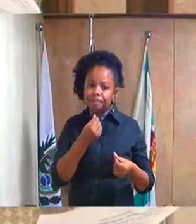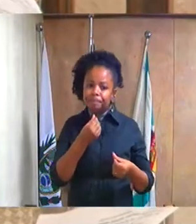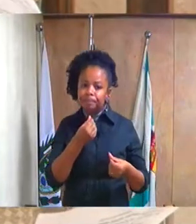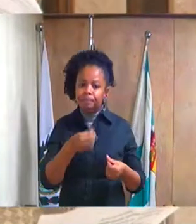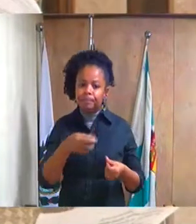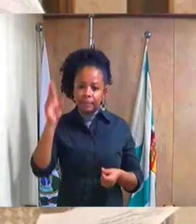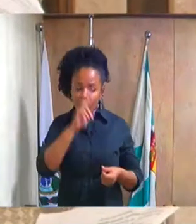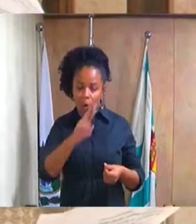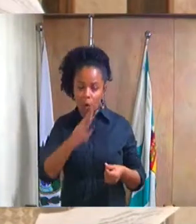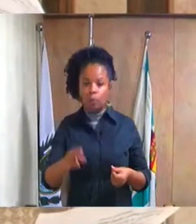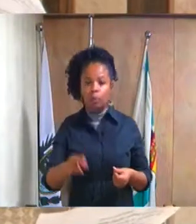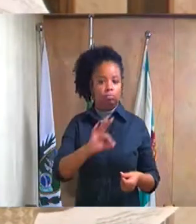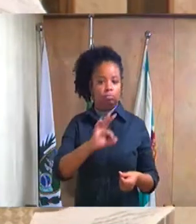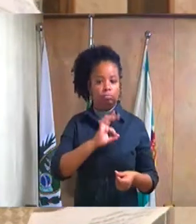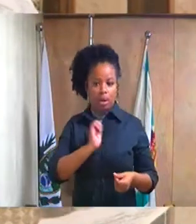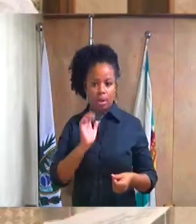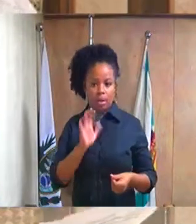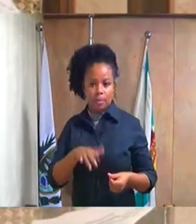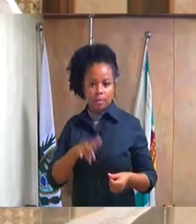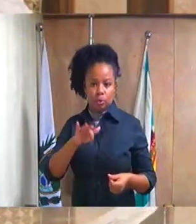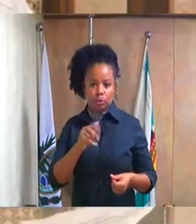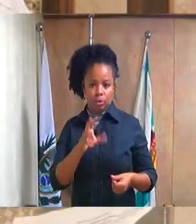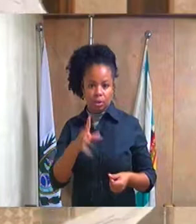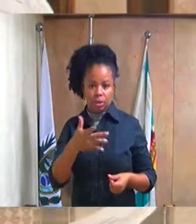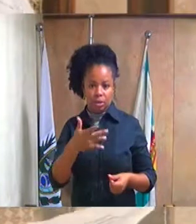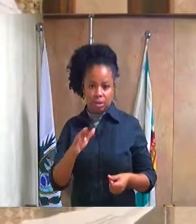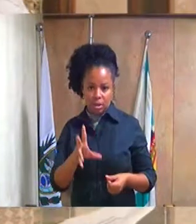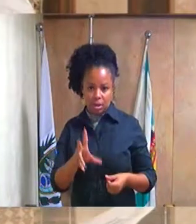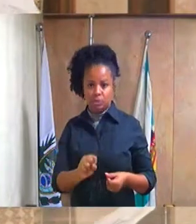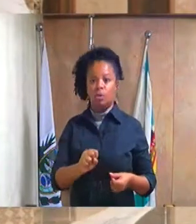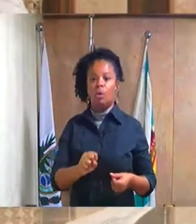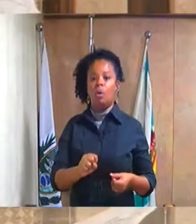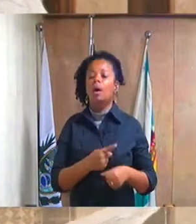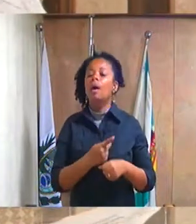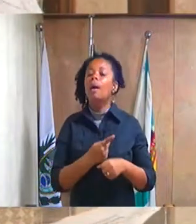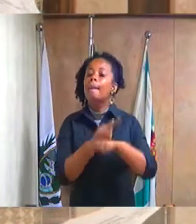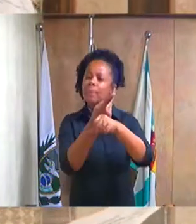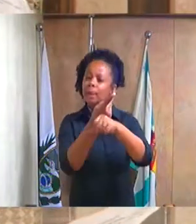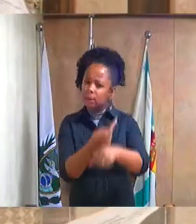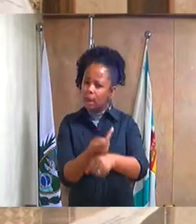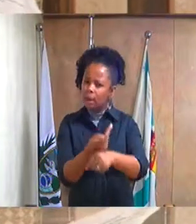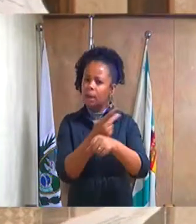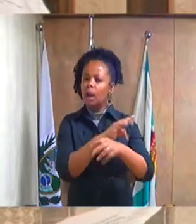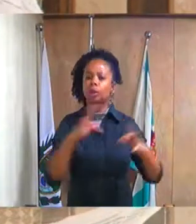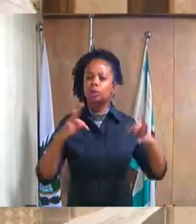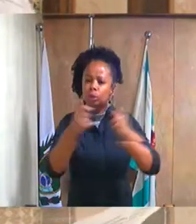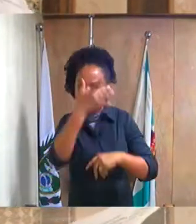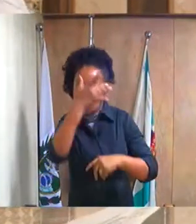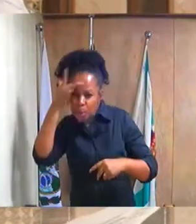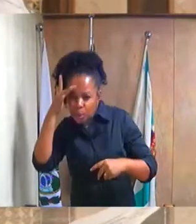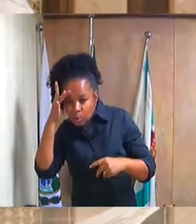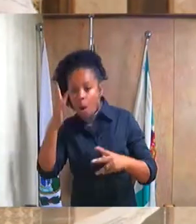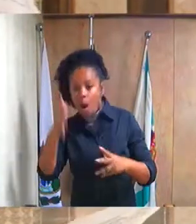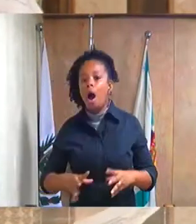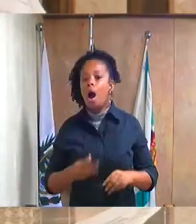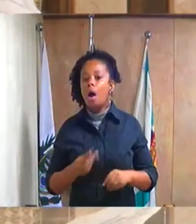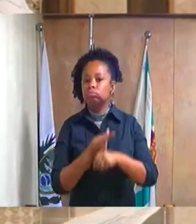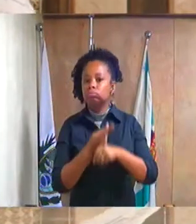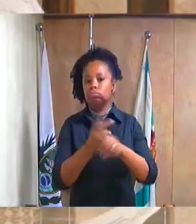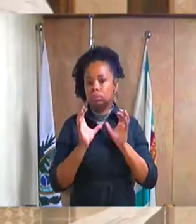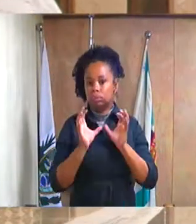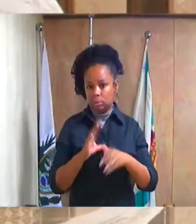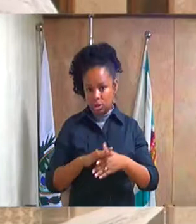do senhor sargento PM Luiz Cláudio, a medalha a bravura Duque Caxiense, projeto daquele ativo número 420,